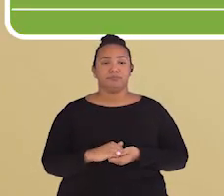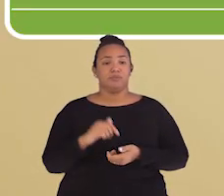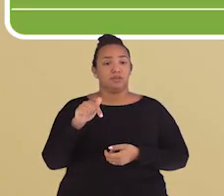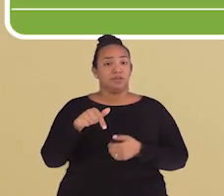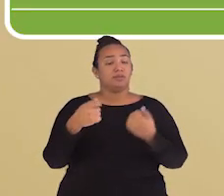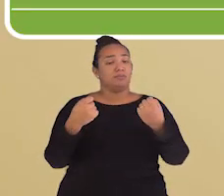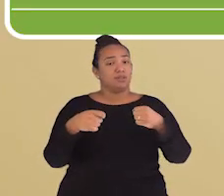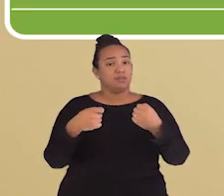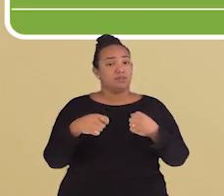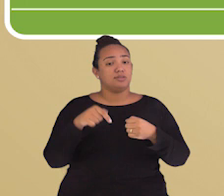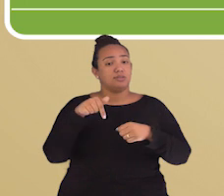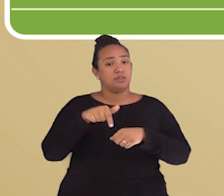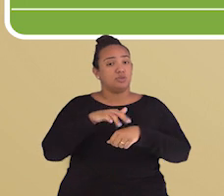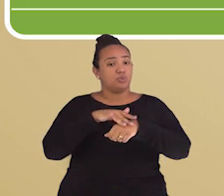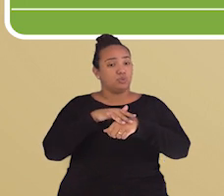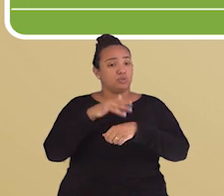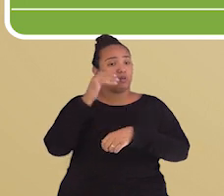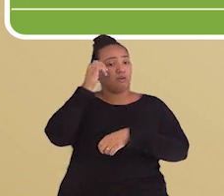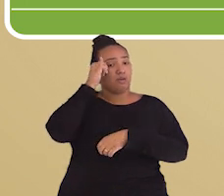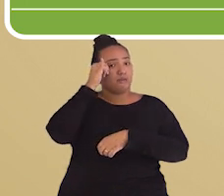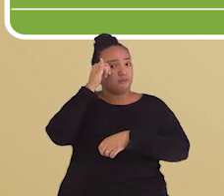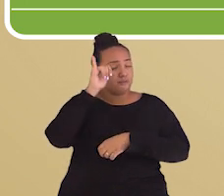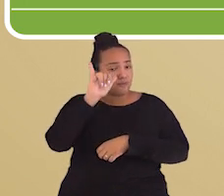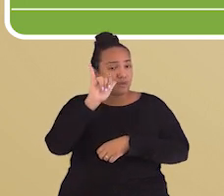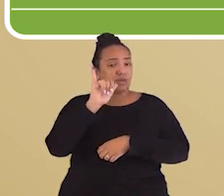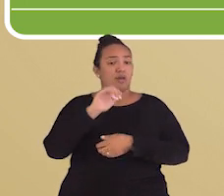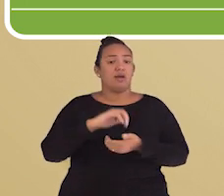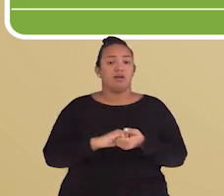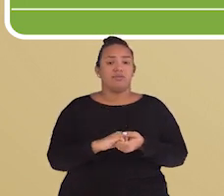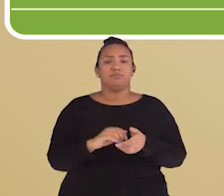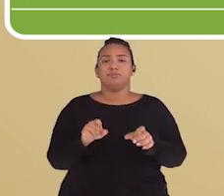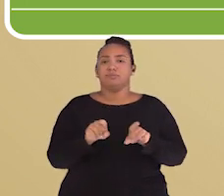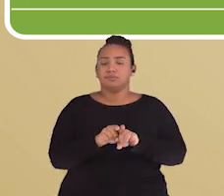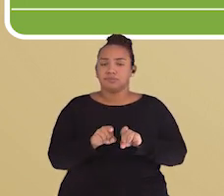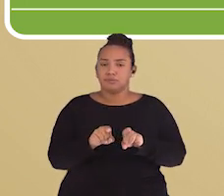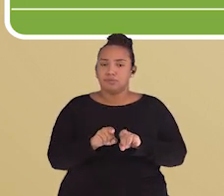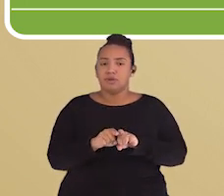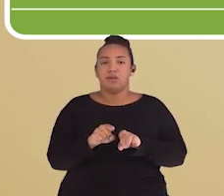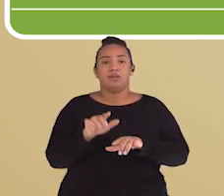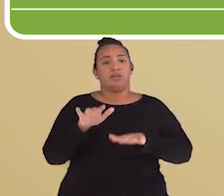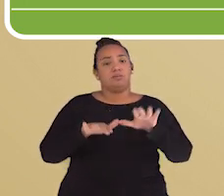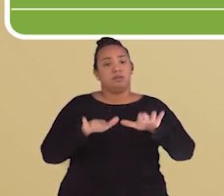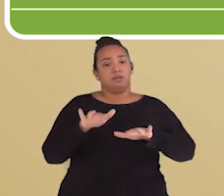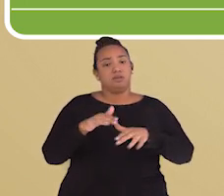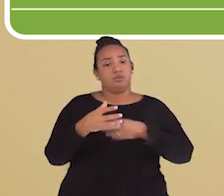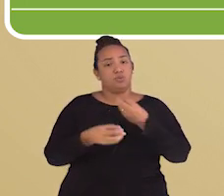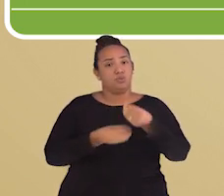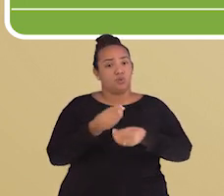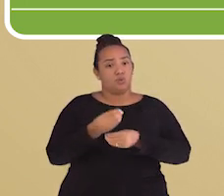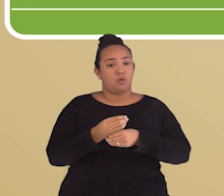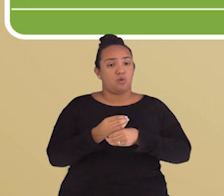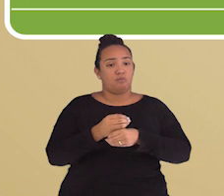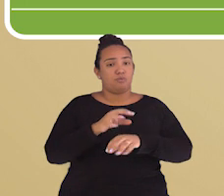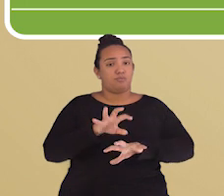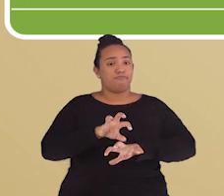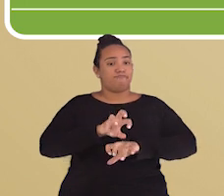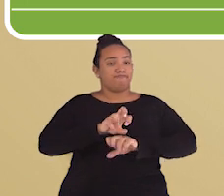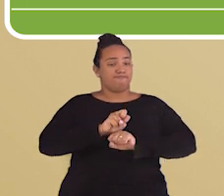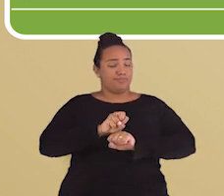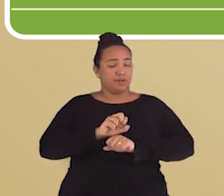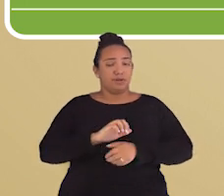meios de prevenção de diferentes meios a serem seguidos, conforme a sua contaminação.